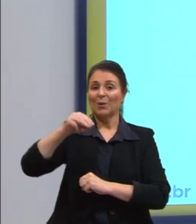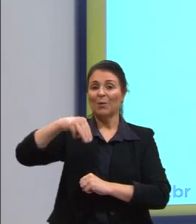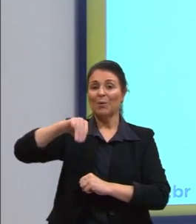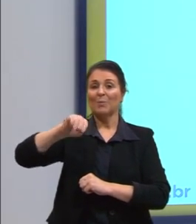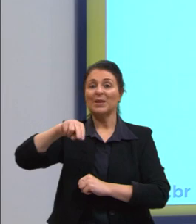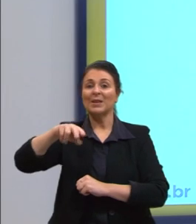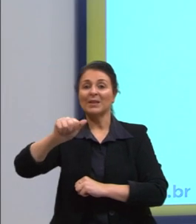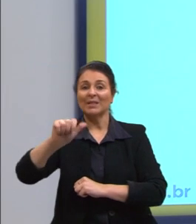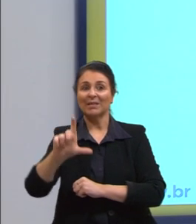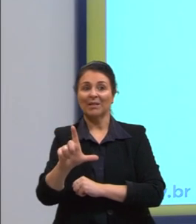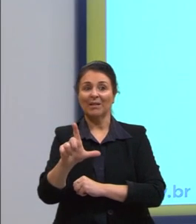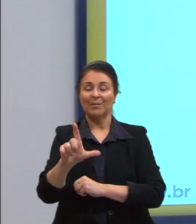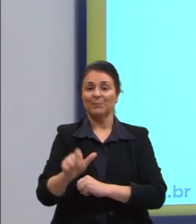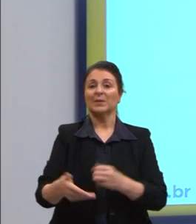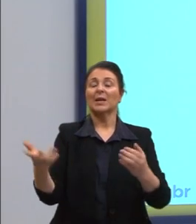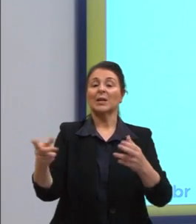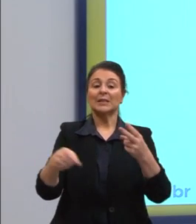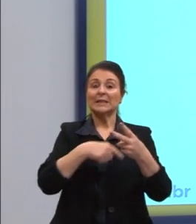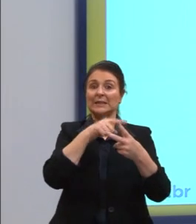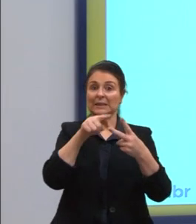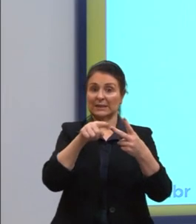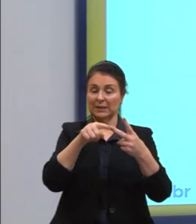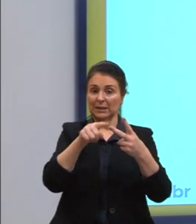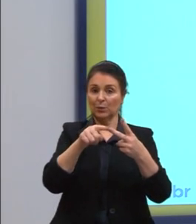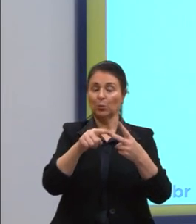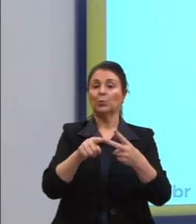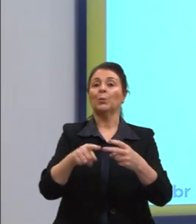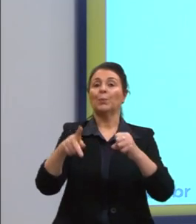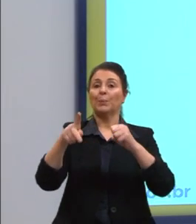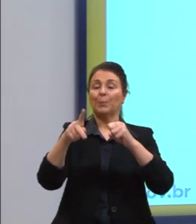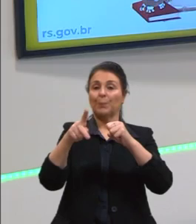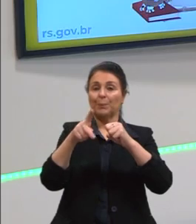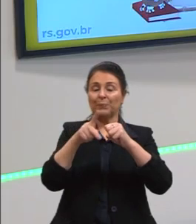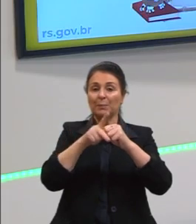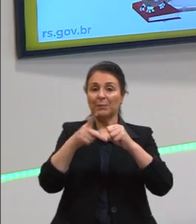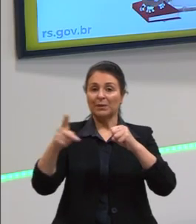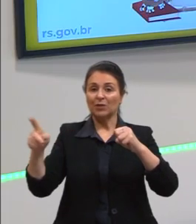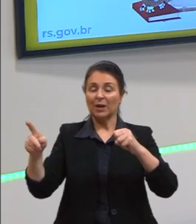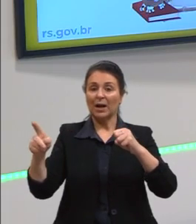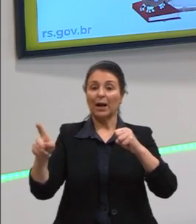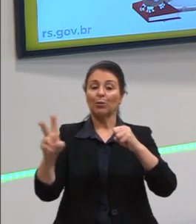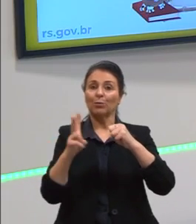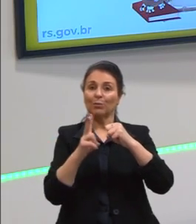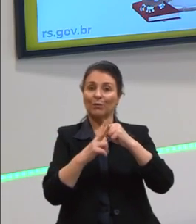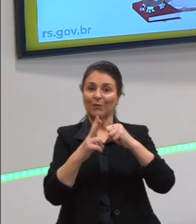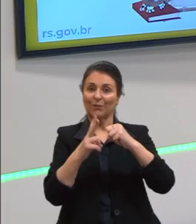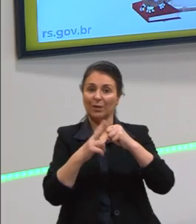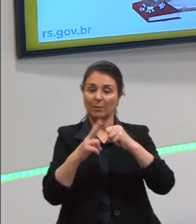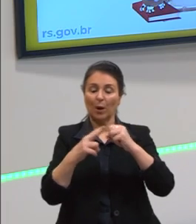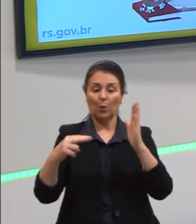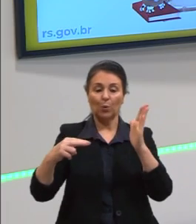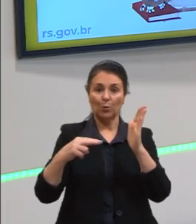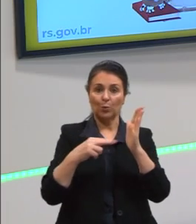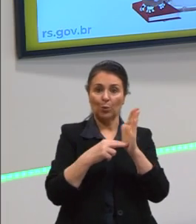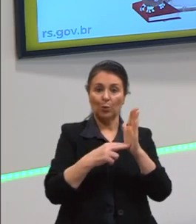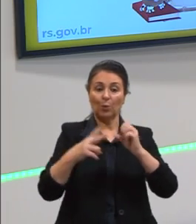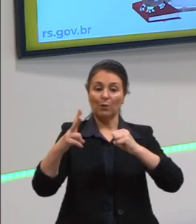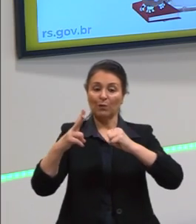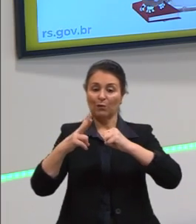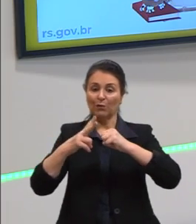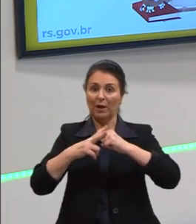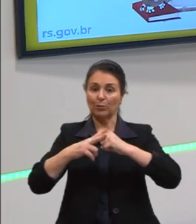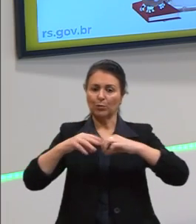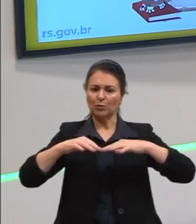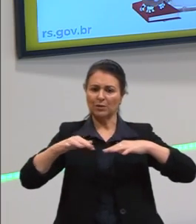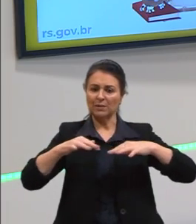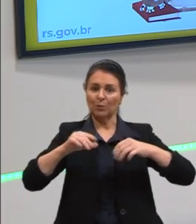tipo. Predicado verbal. Aqui o núcleo vai ser um verbo de ação. O é verbo de ação? É todo verbo